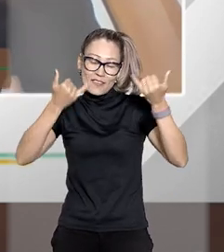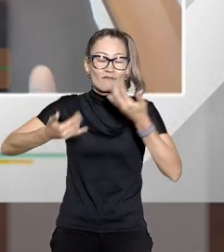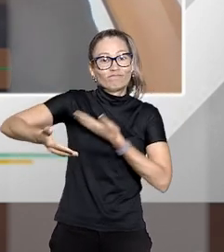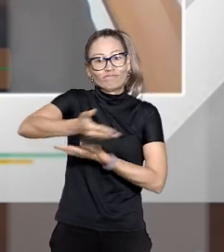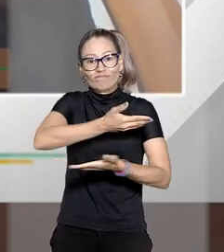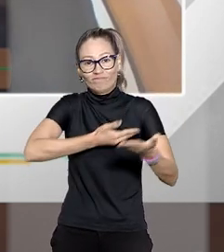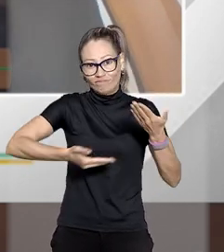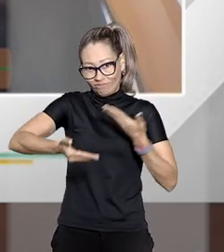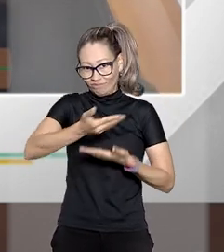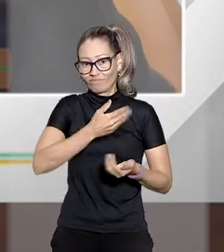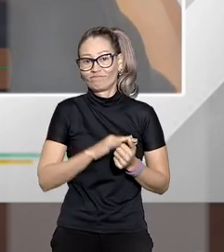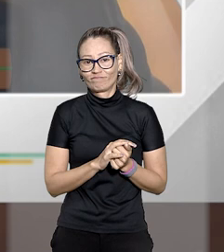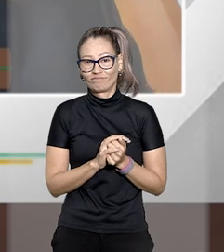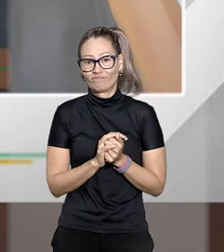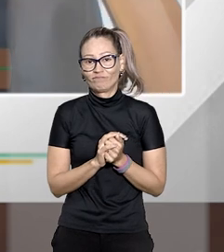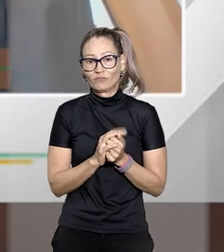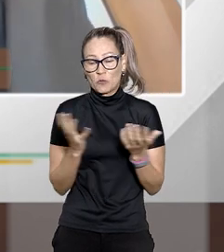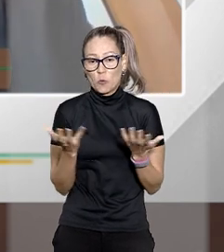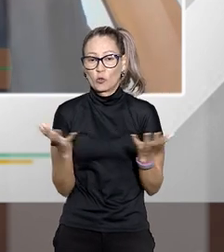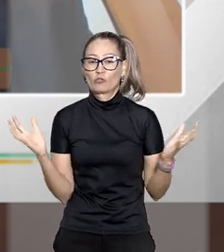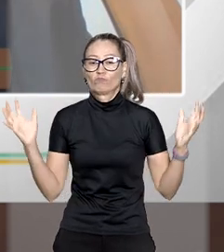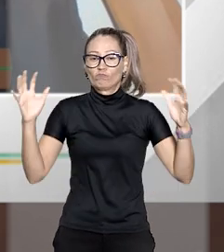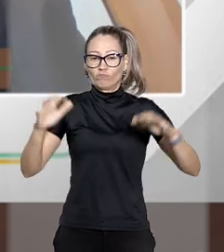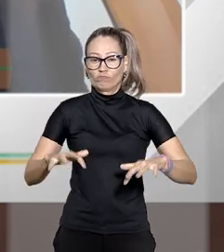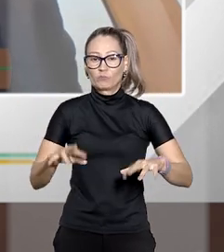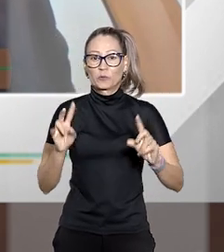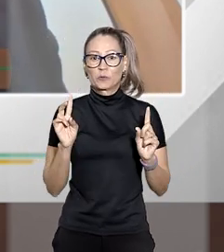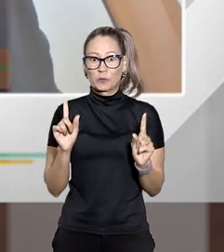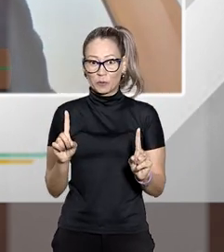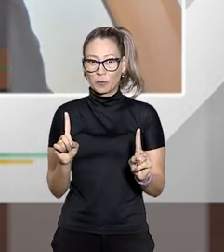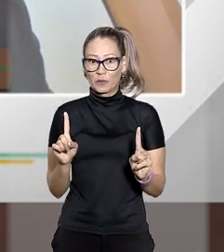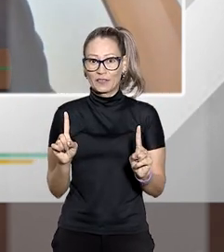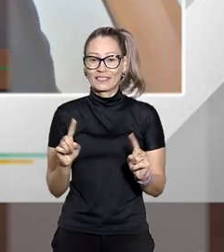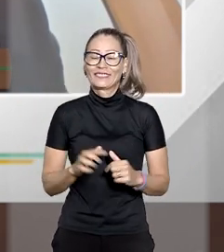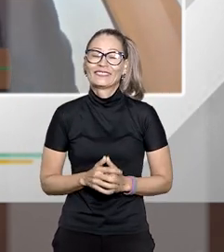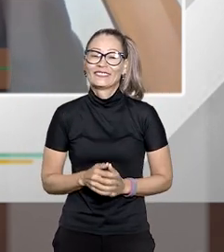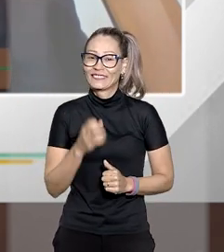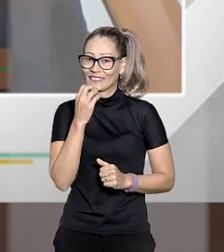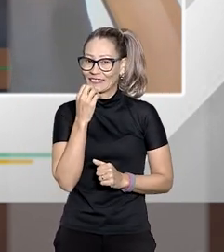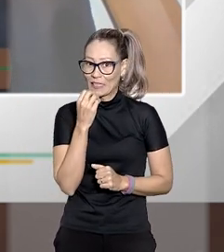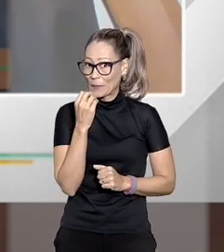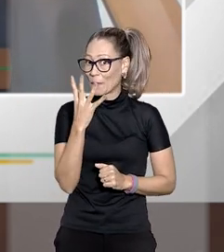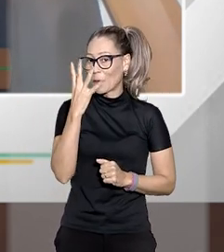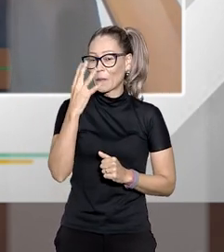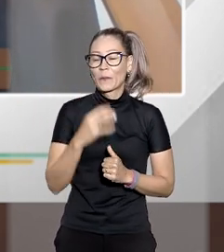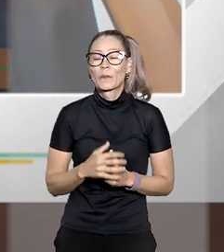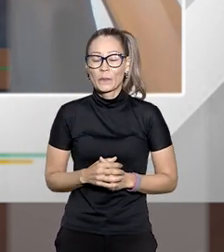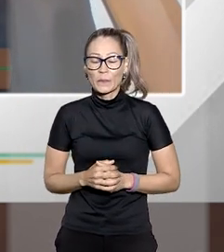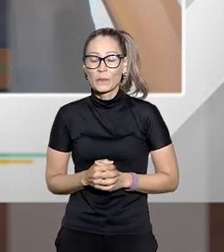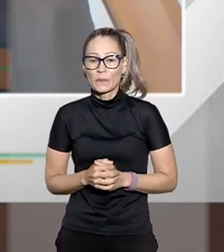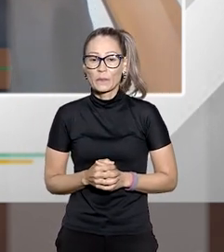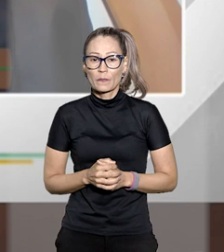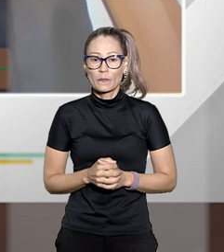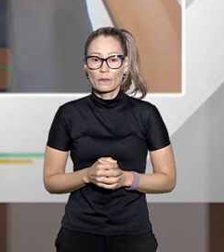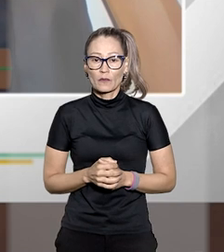nós e reunimos ambos aqui né que bom grande oportunidade exatamente